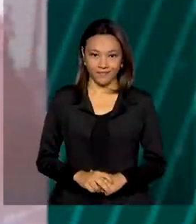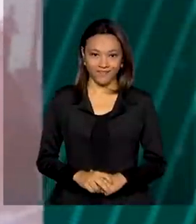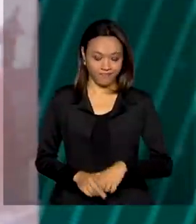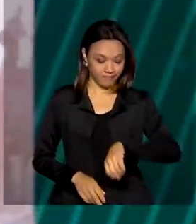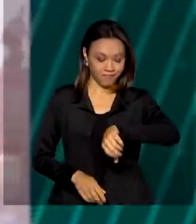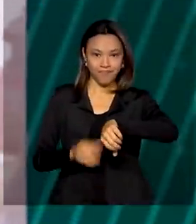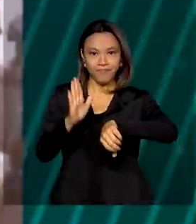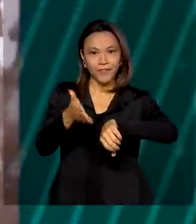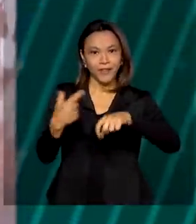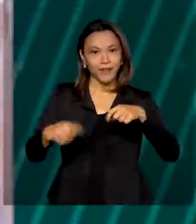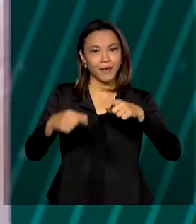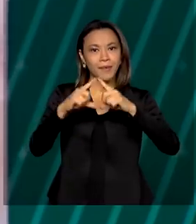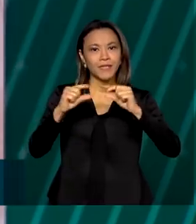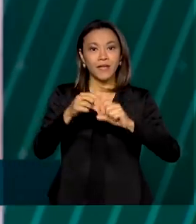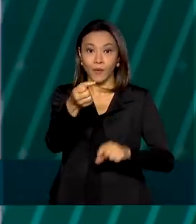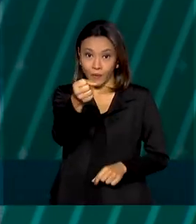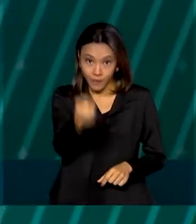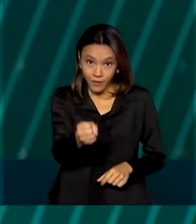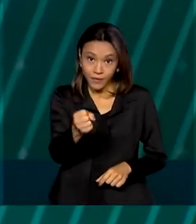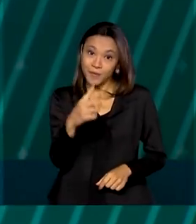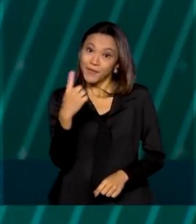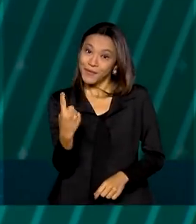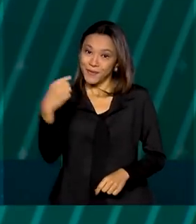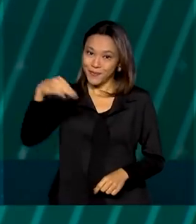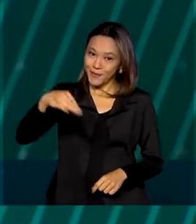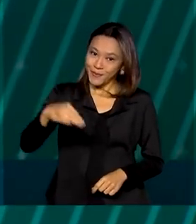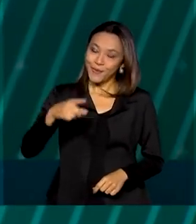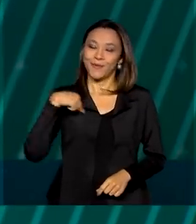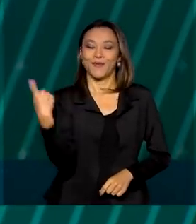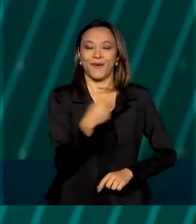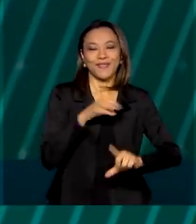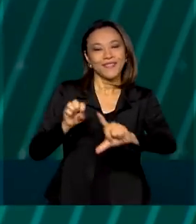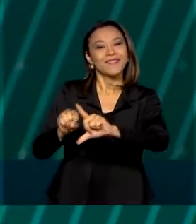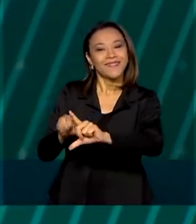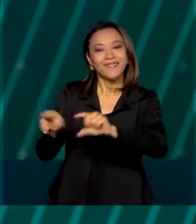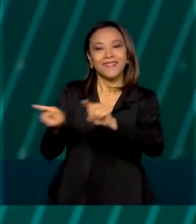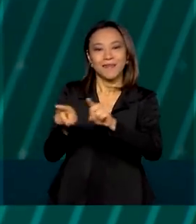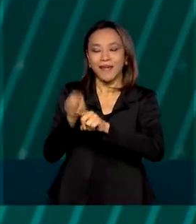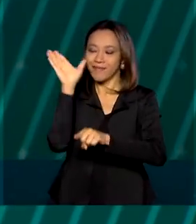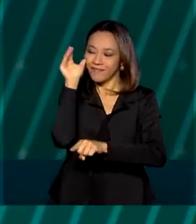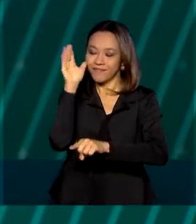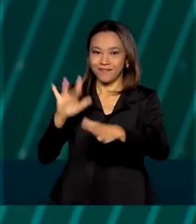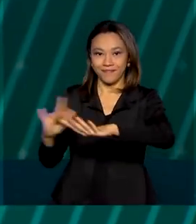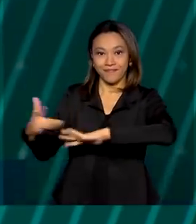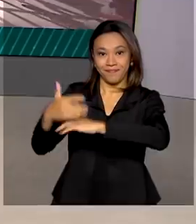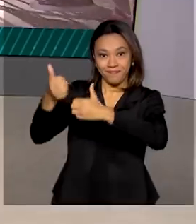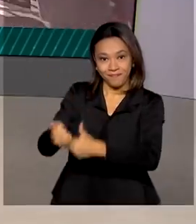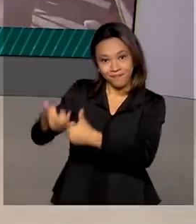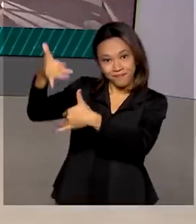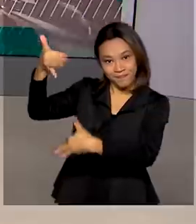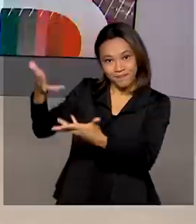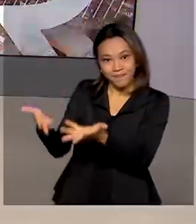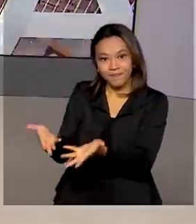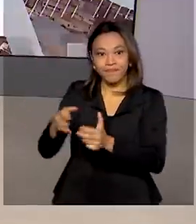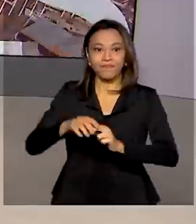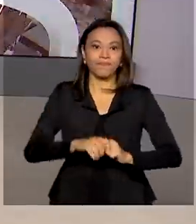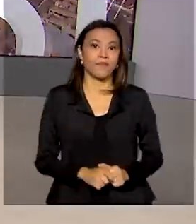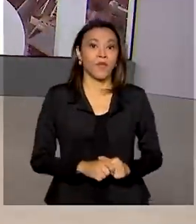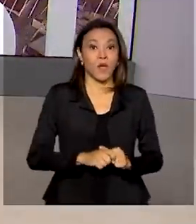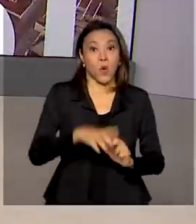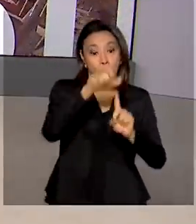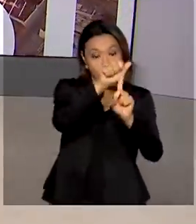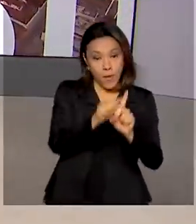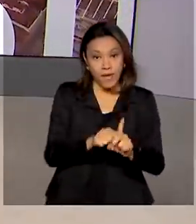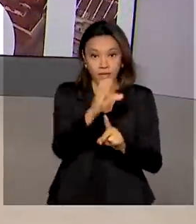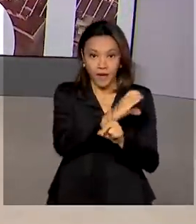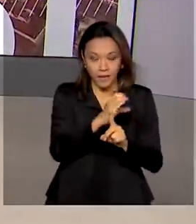Agora em Brasília são oito horas, um minuto, estamos ao vivo também em nossas redes sociais. Cronograma de vacinação